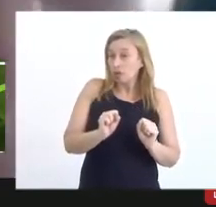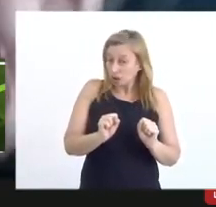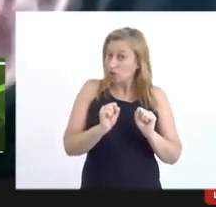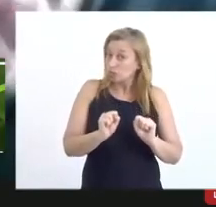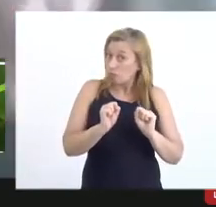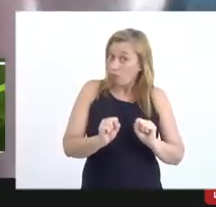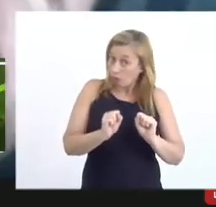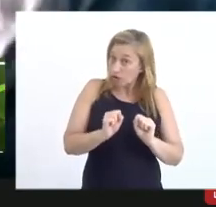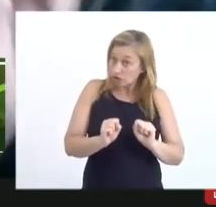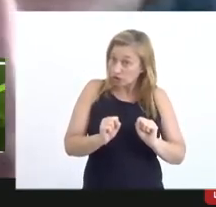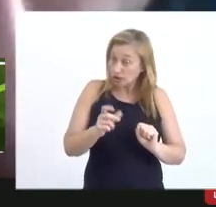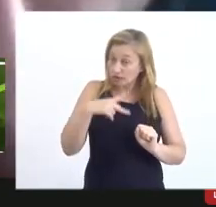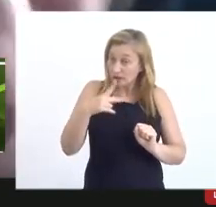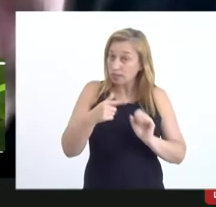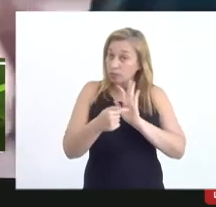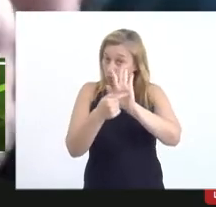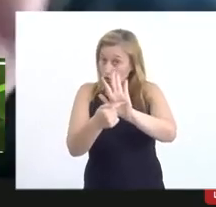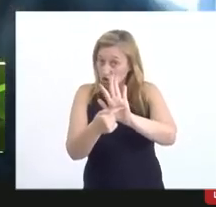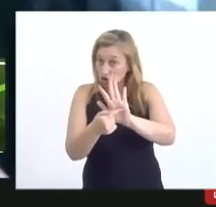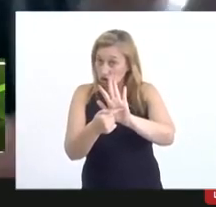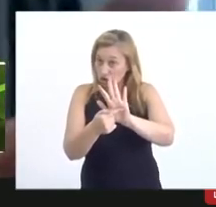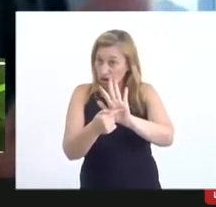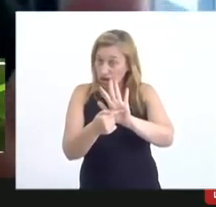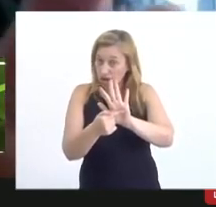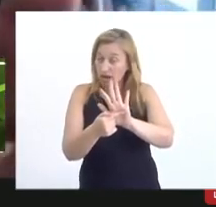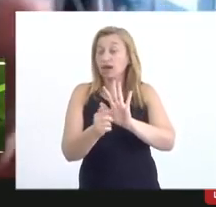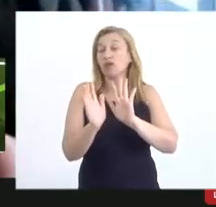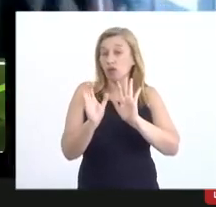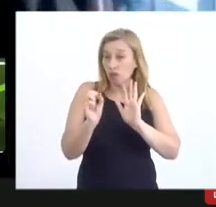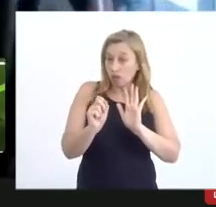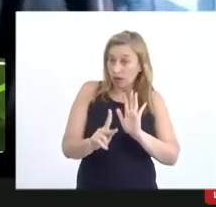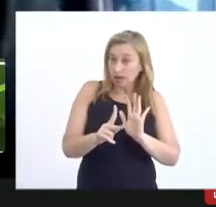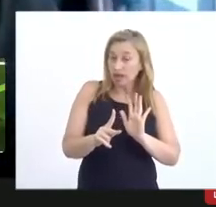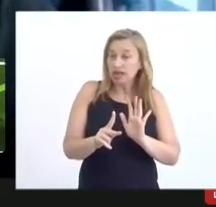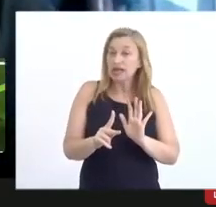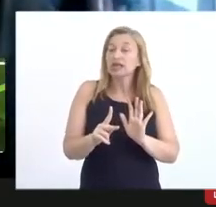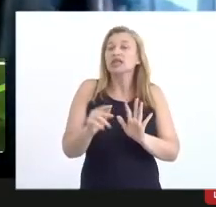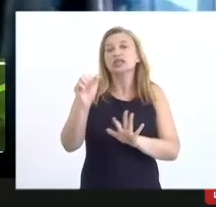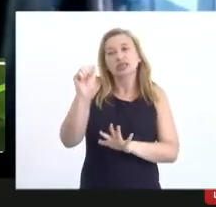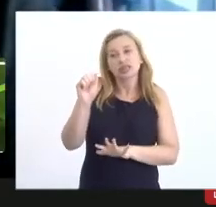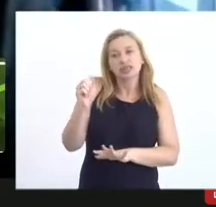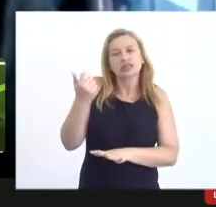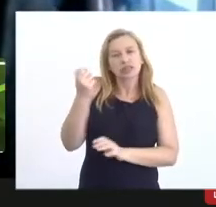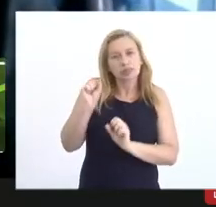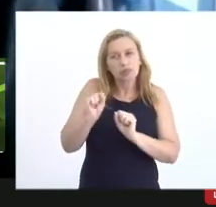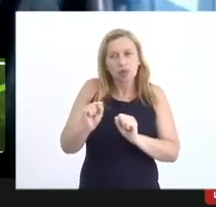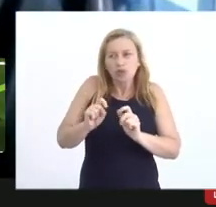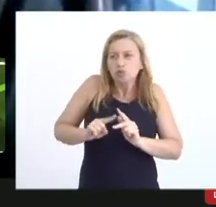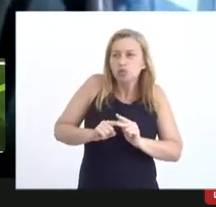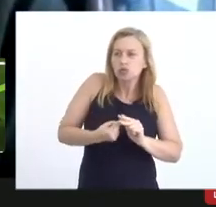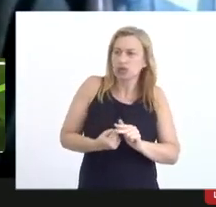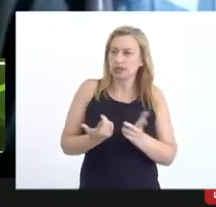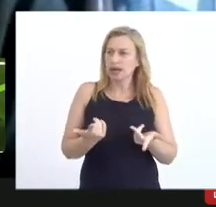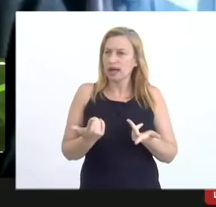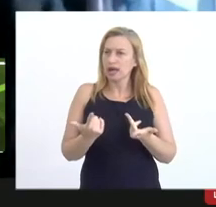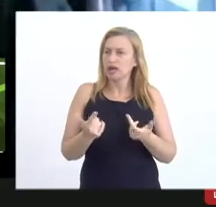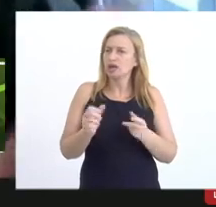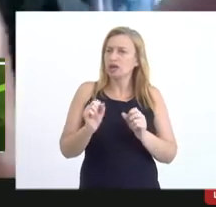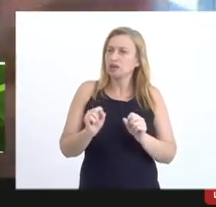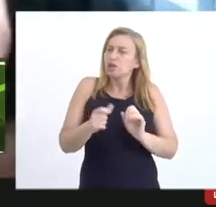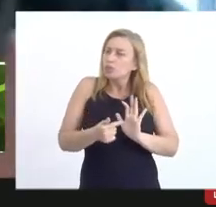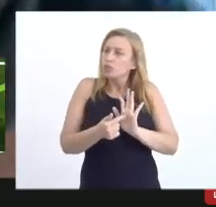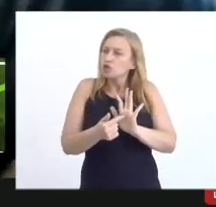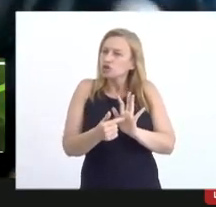que pode por amostragem desse jeito então você geralmente pode regulamentar e botar o modo